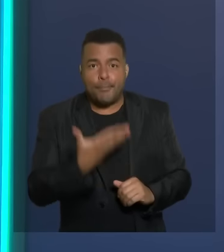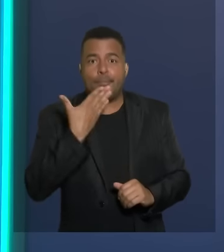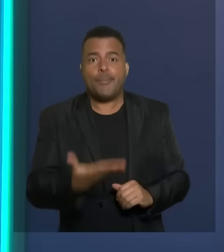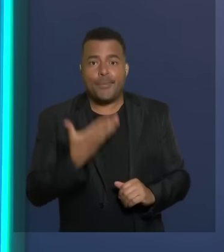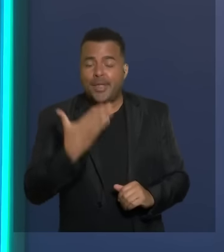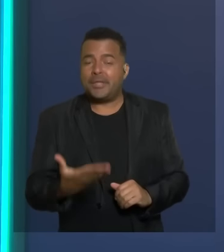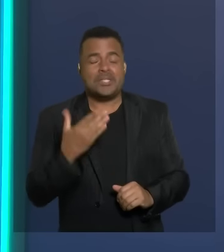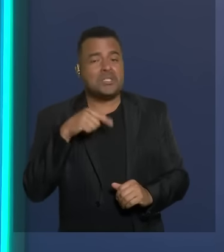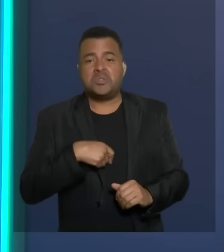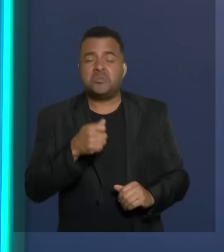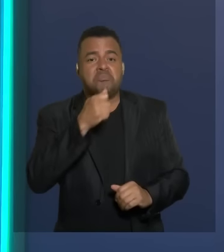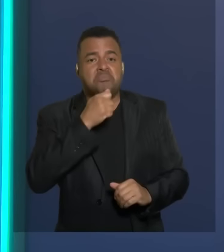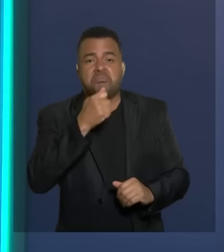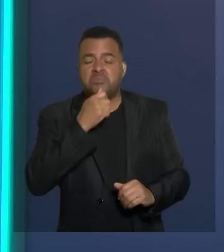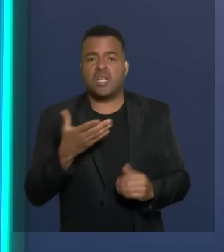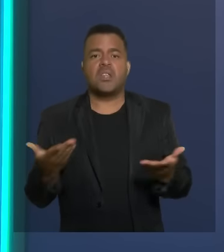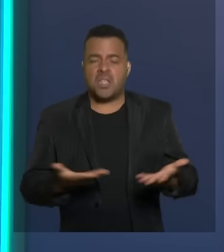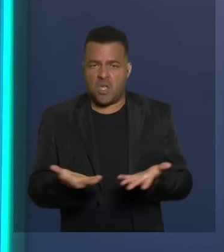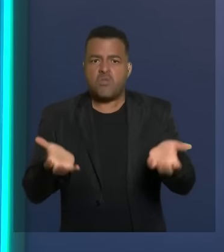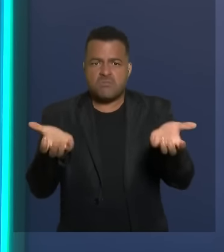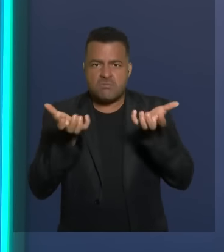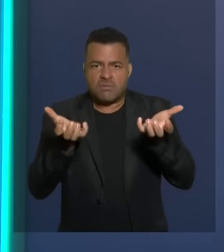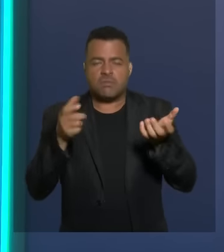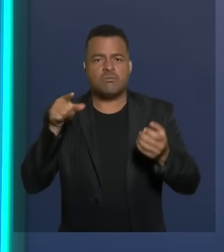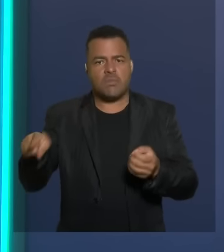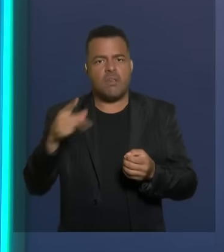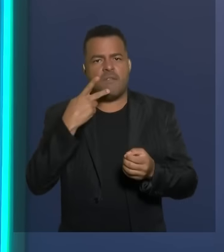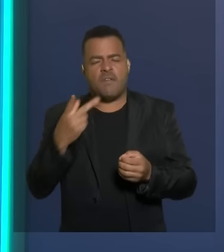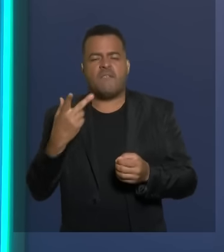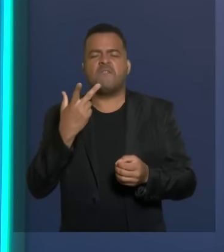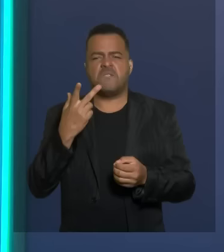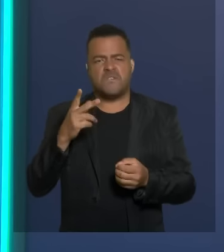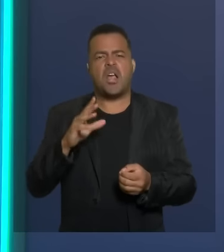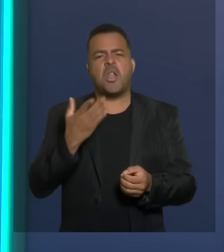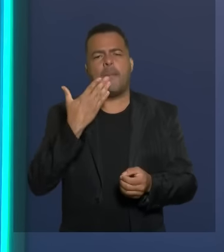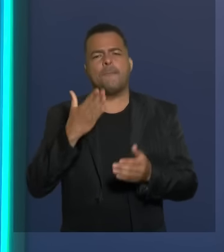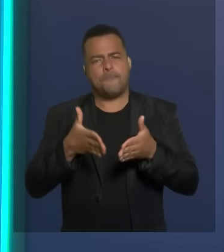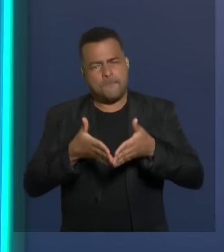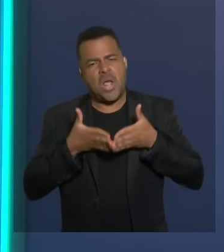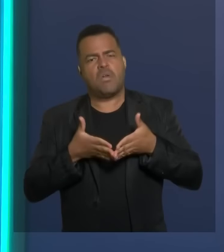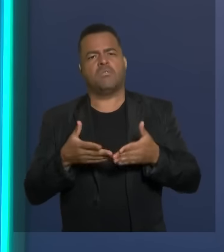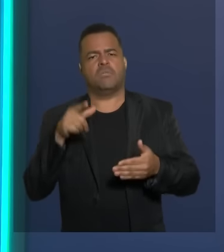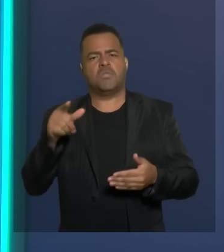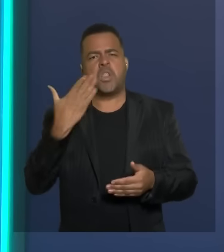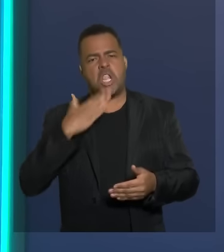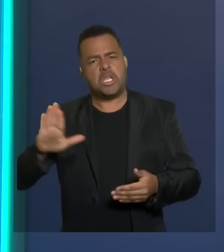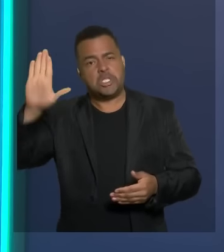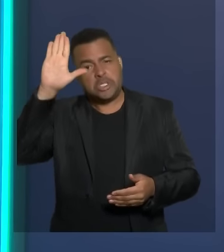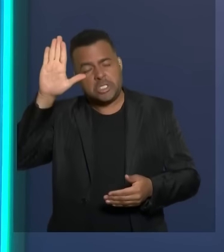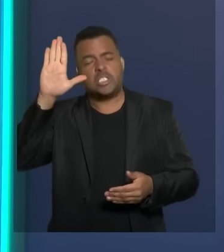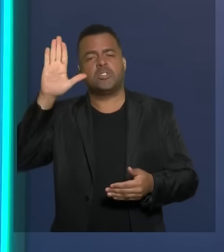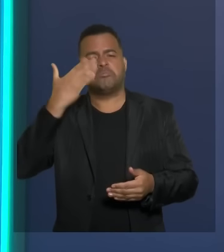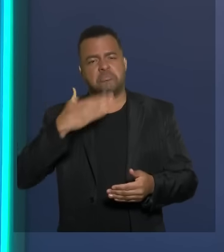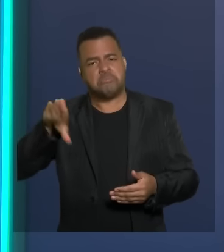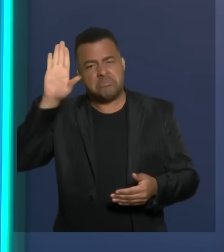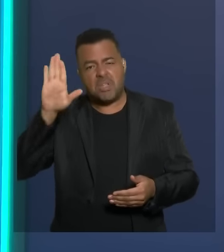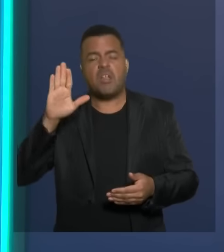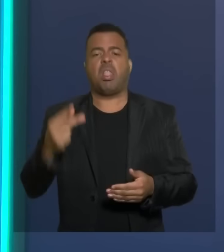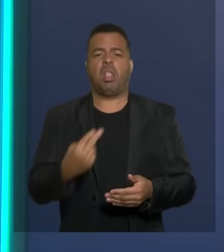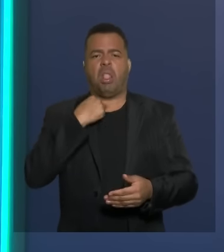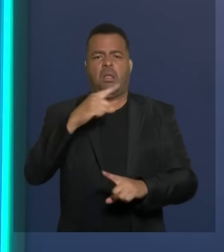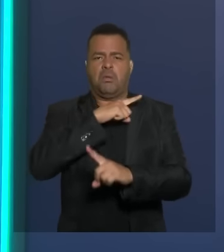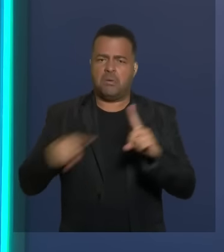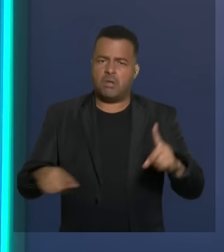consigo. Eu vou dizer aqui aos candidatos que estão me chamando de inelegível, inclusive, desrespeitando uma decisão judicial.